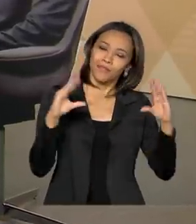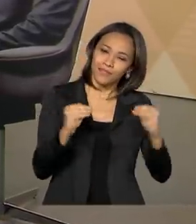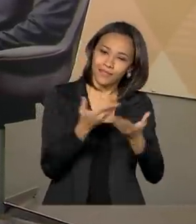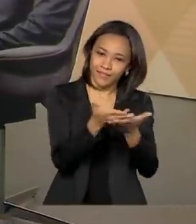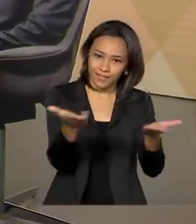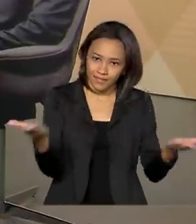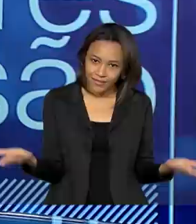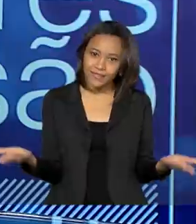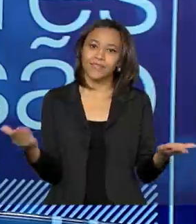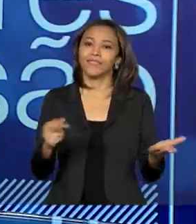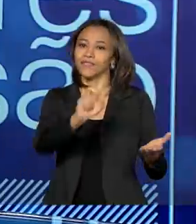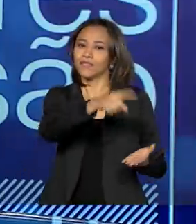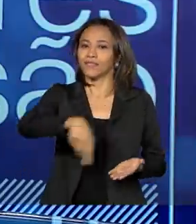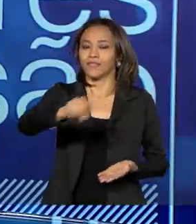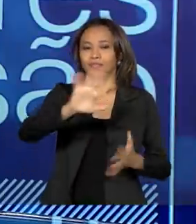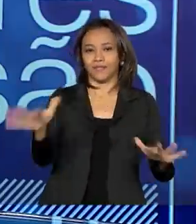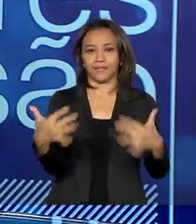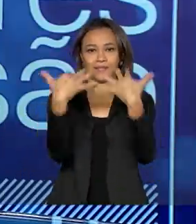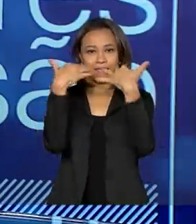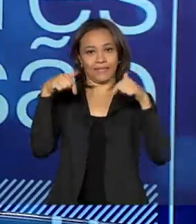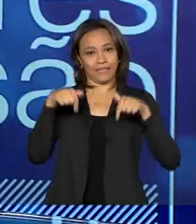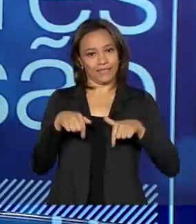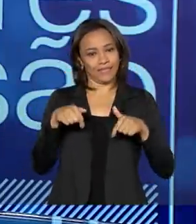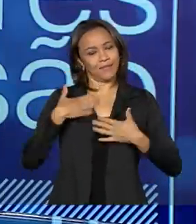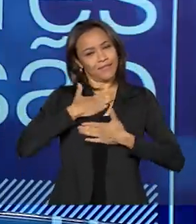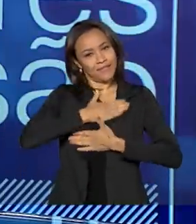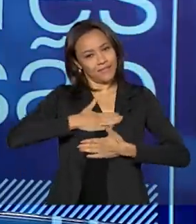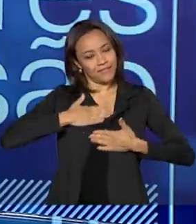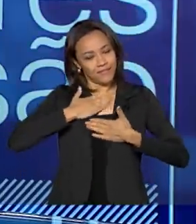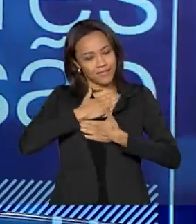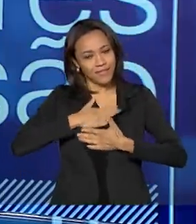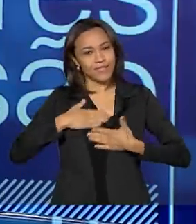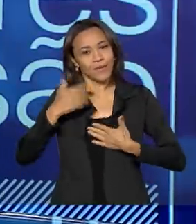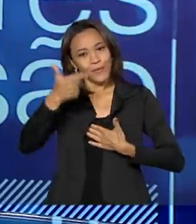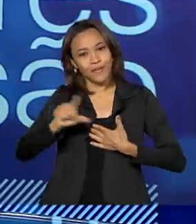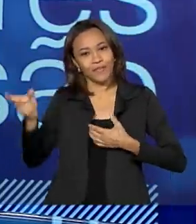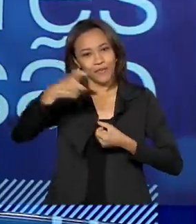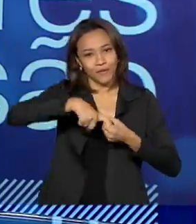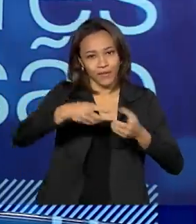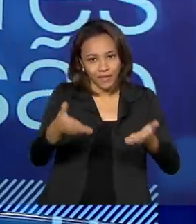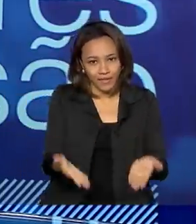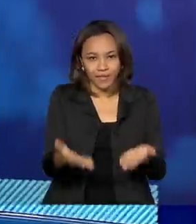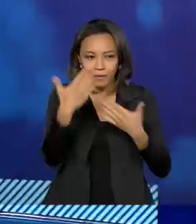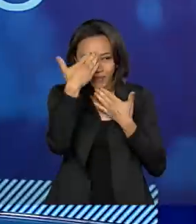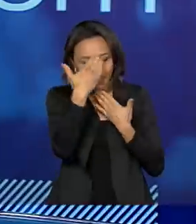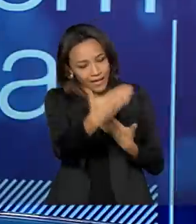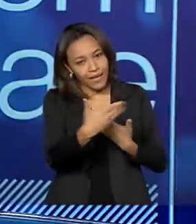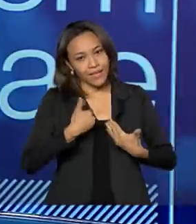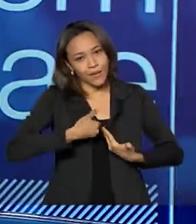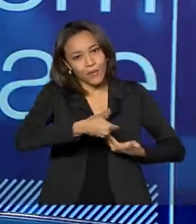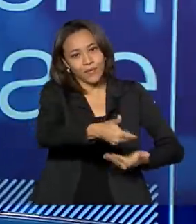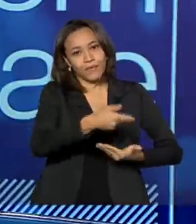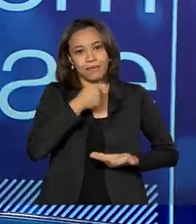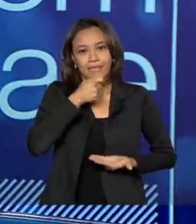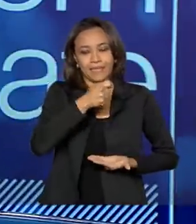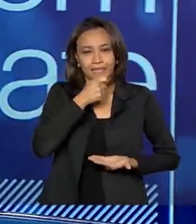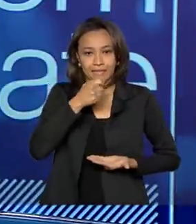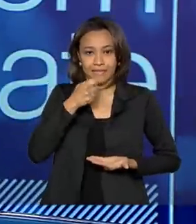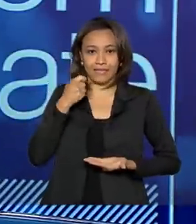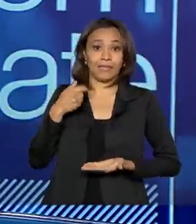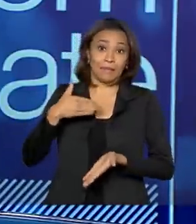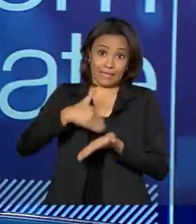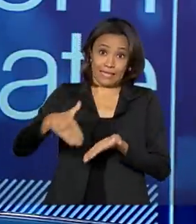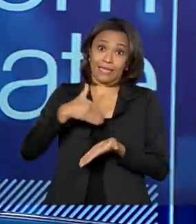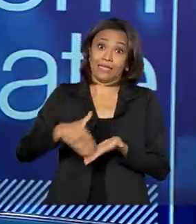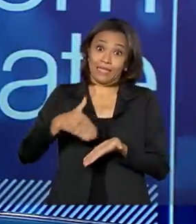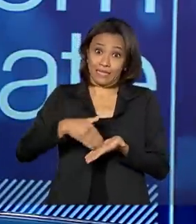Boa noite aos ouvintes aí do Brasil em Pauta. É uma satisfação, prazer retornar. Agradeço por abrir esse espaço aí para a Secretaria Nacional de Políticas sobre